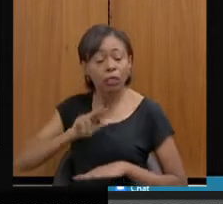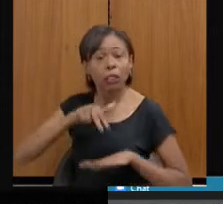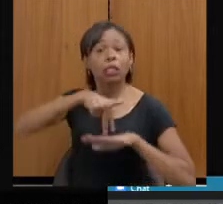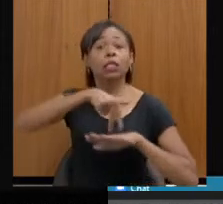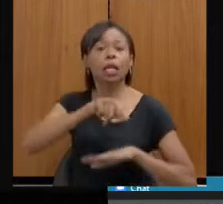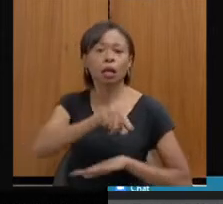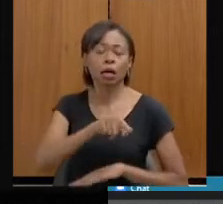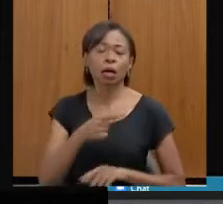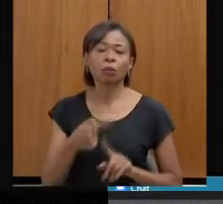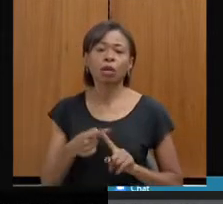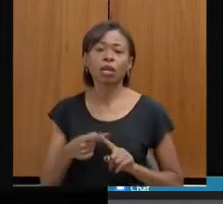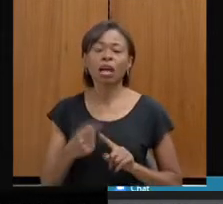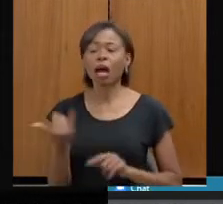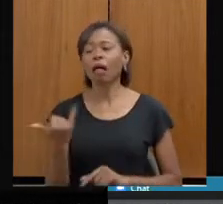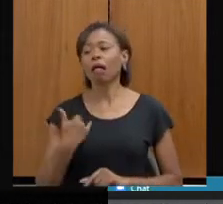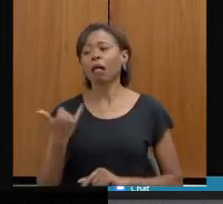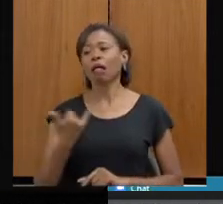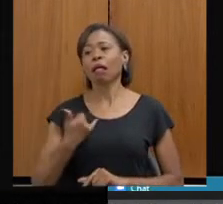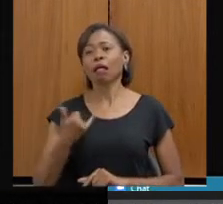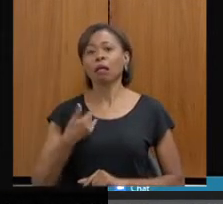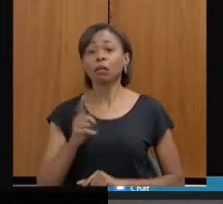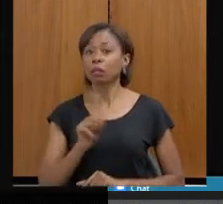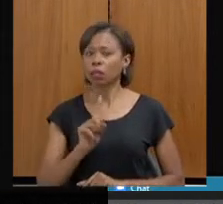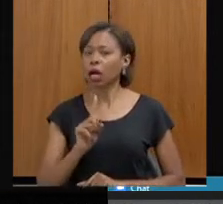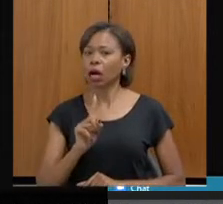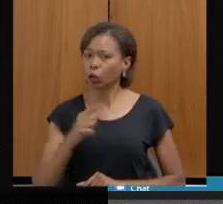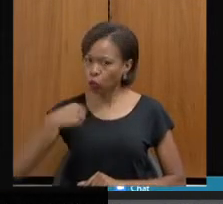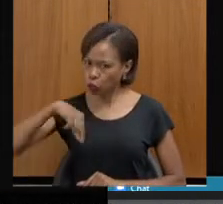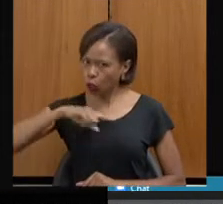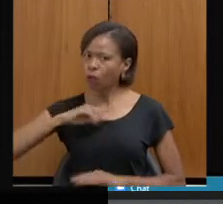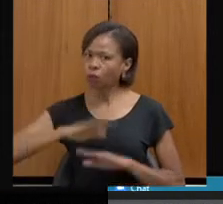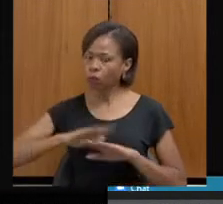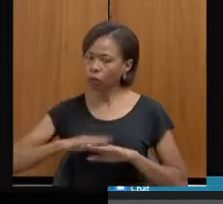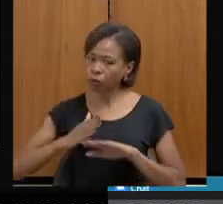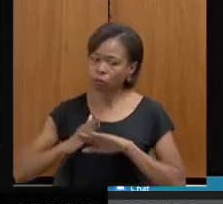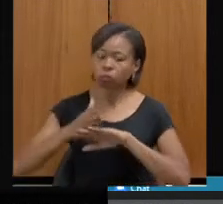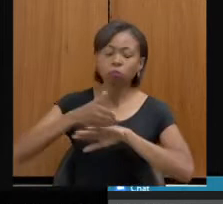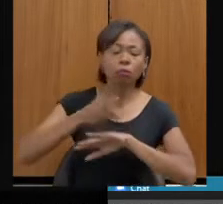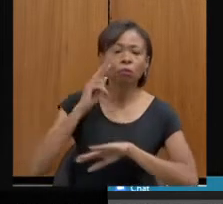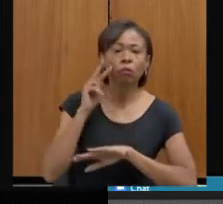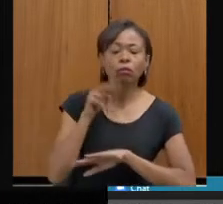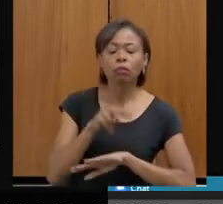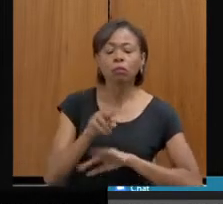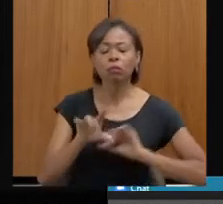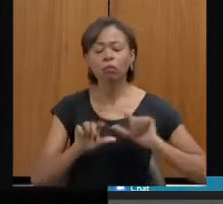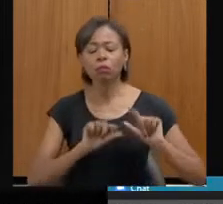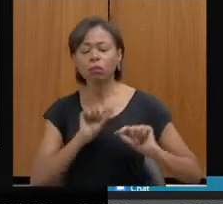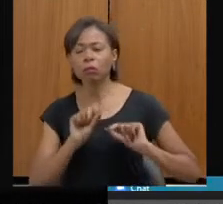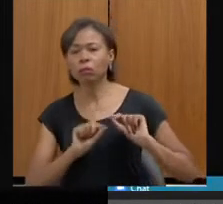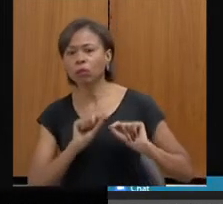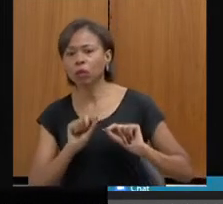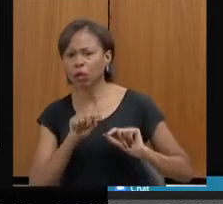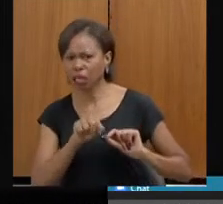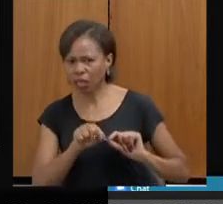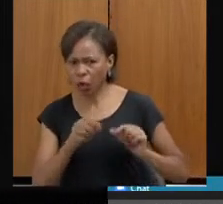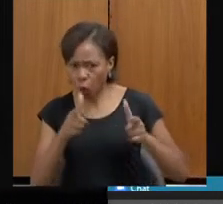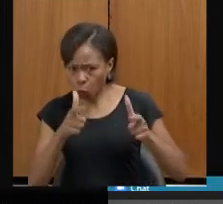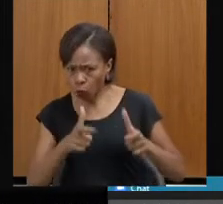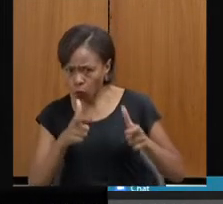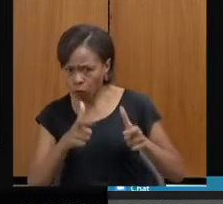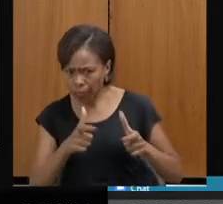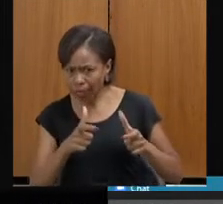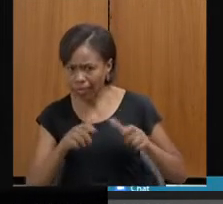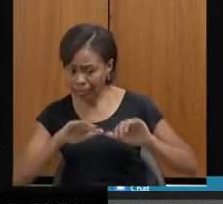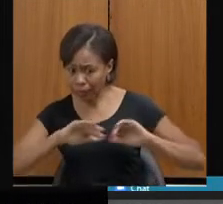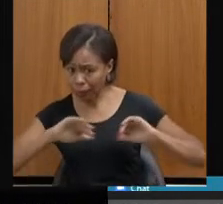aqui uma entrada separada, mas aí o nosso pessoal foi lá, conferiu, para entender se aquela entrada separada realmente